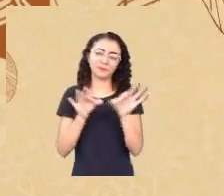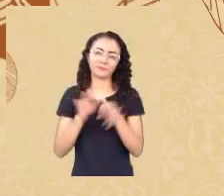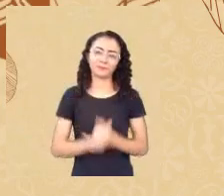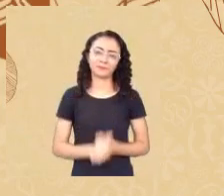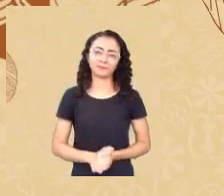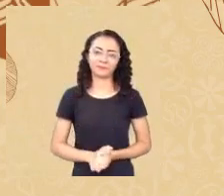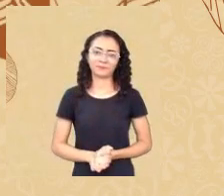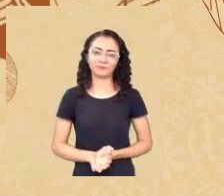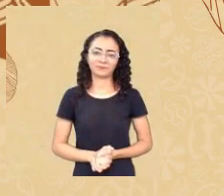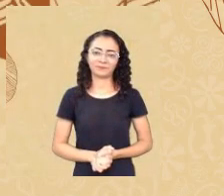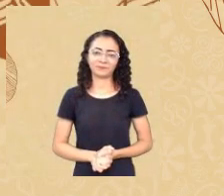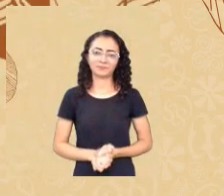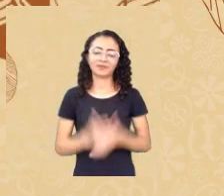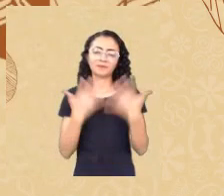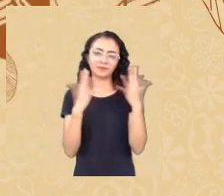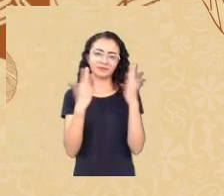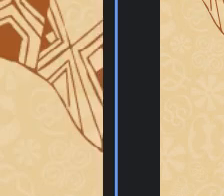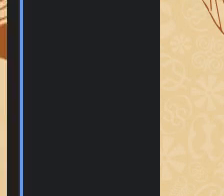parabéns